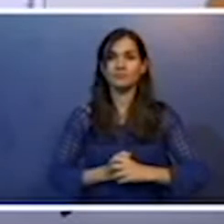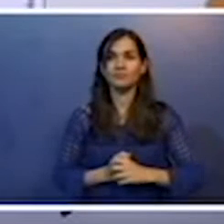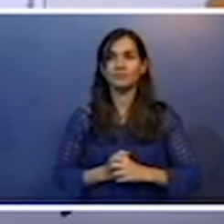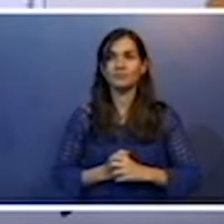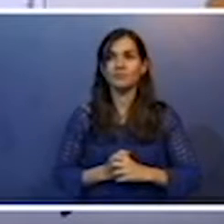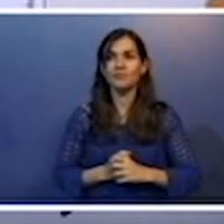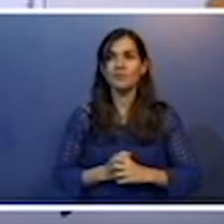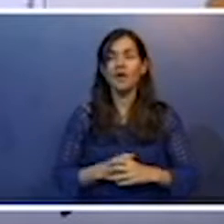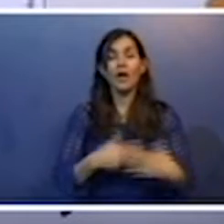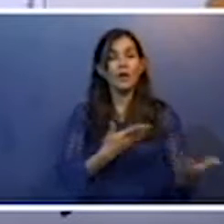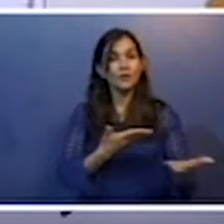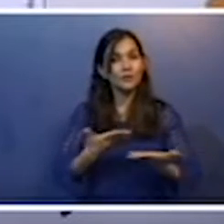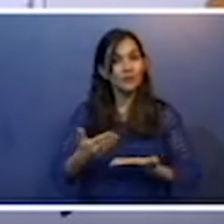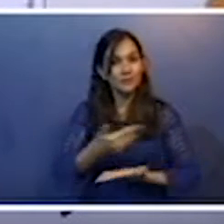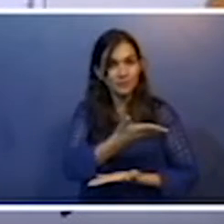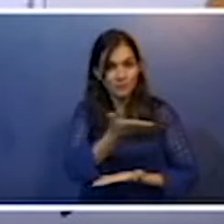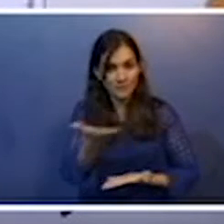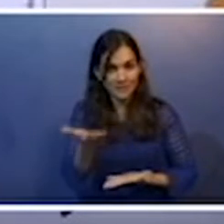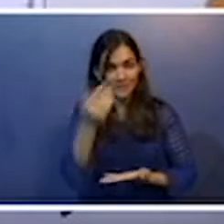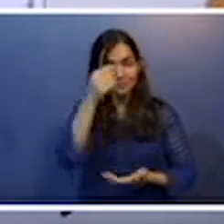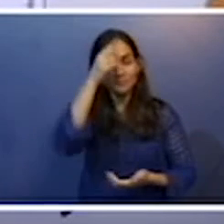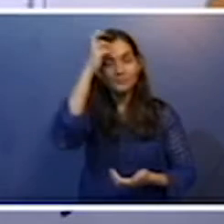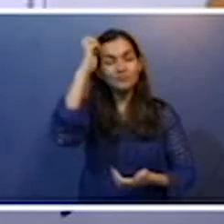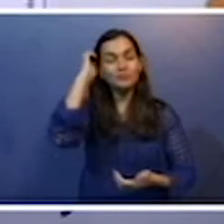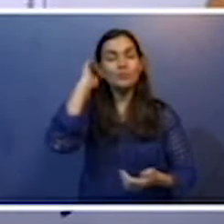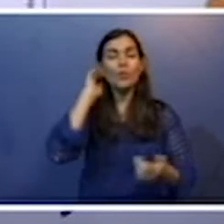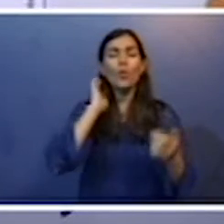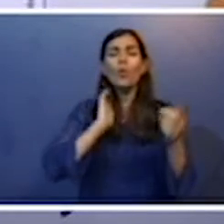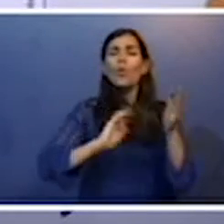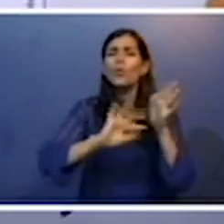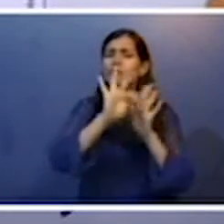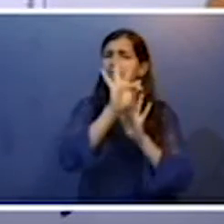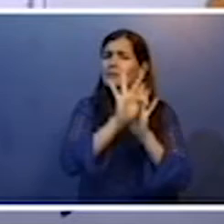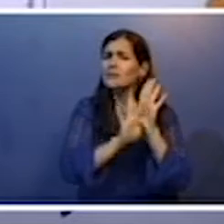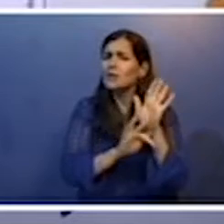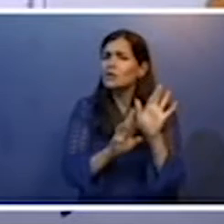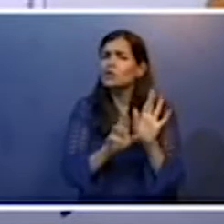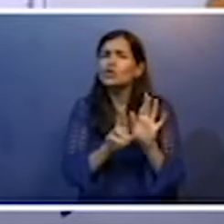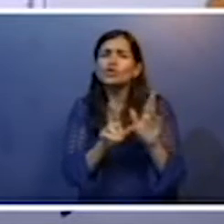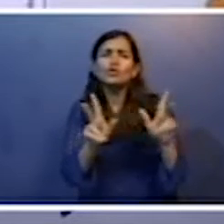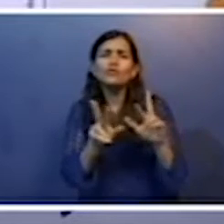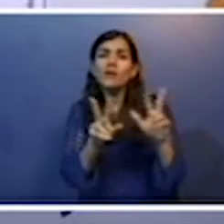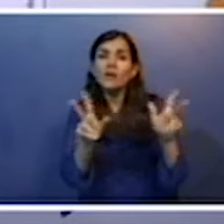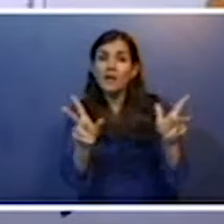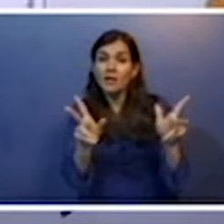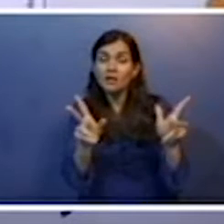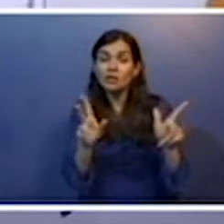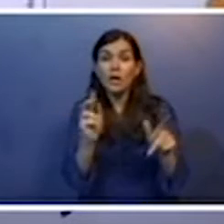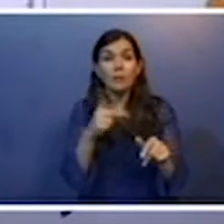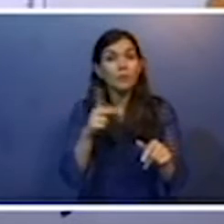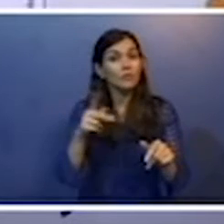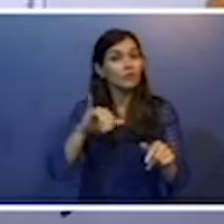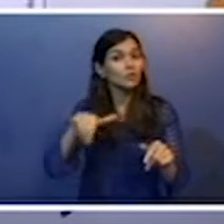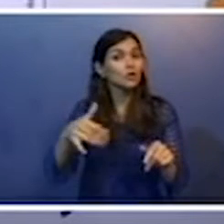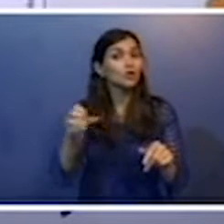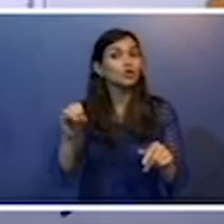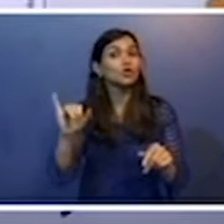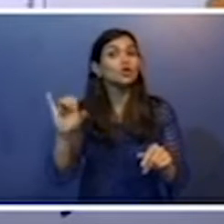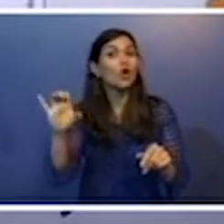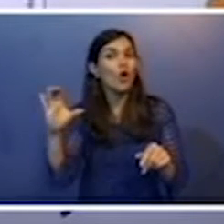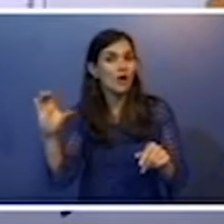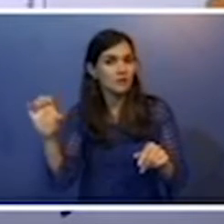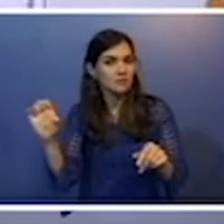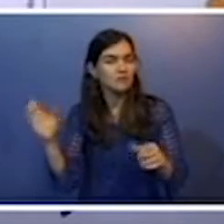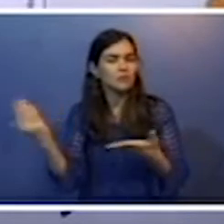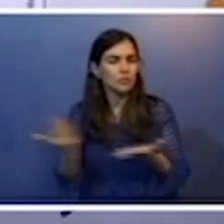Eu trouxe para vocês um textinho, ele é diferente do que a professora Joyce trouxe. Mas